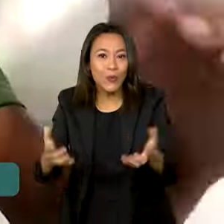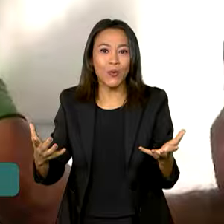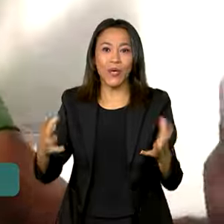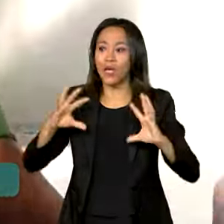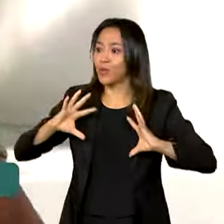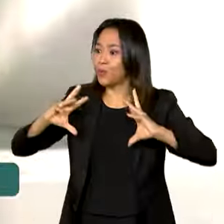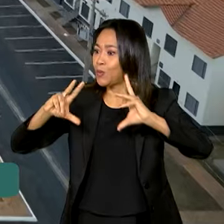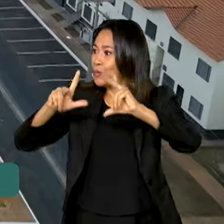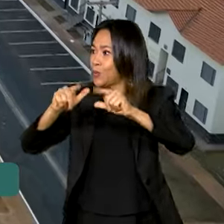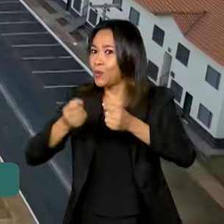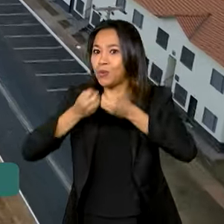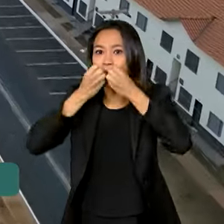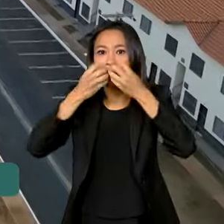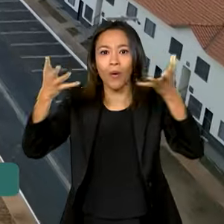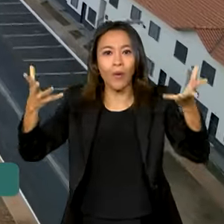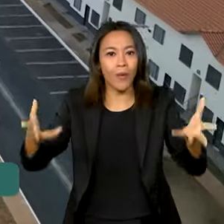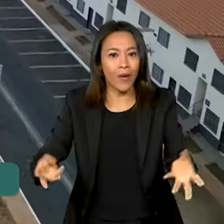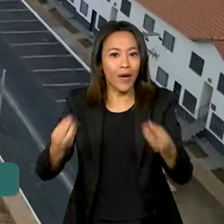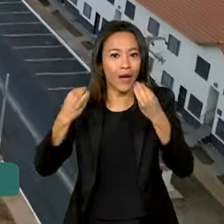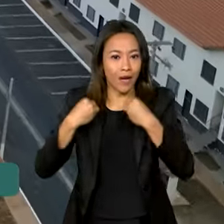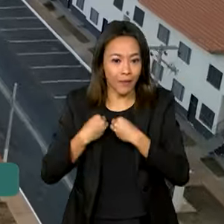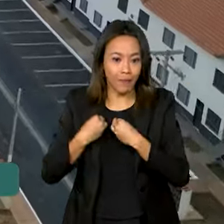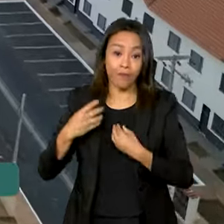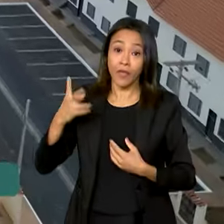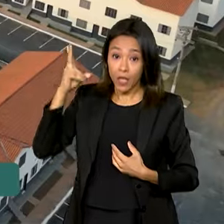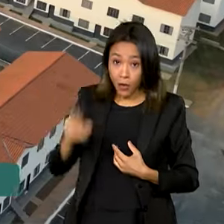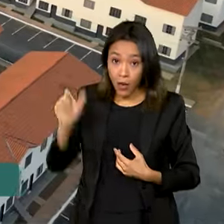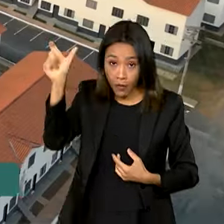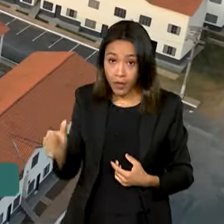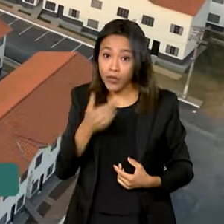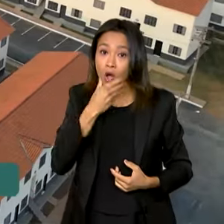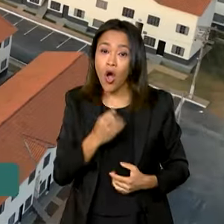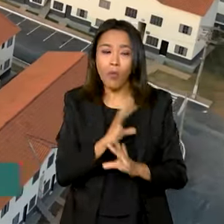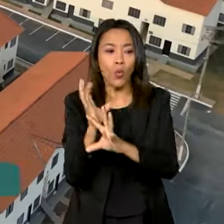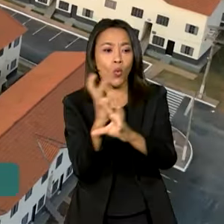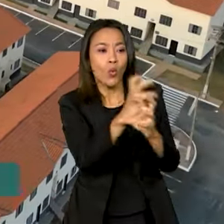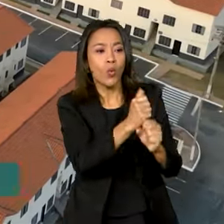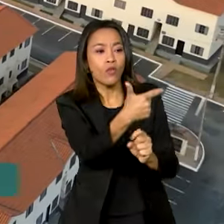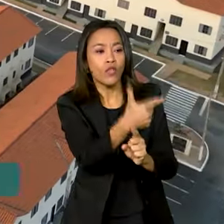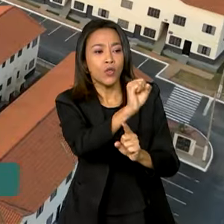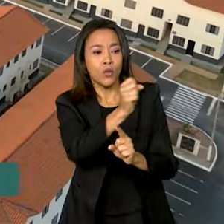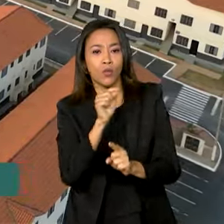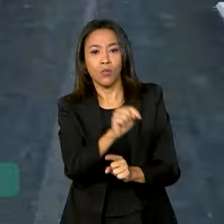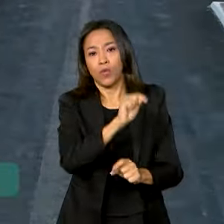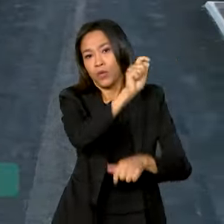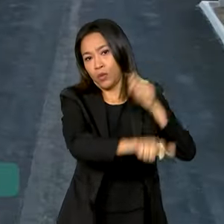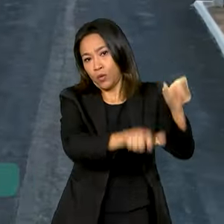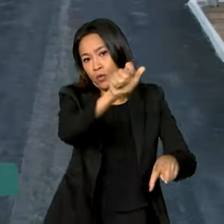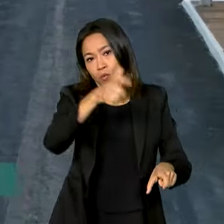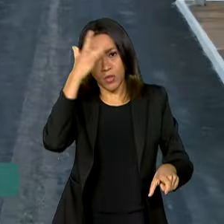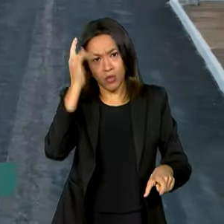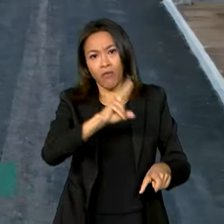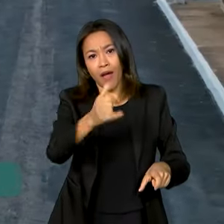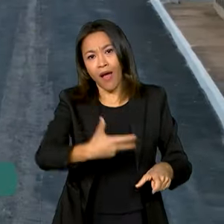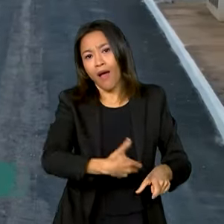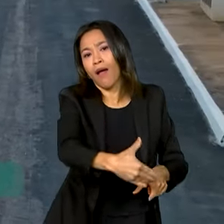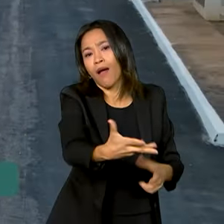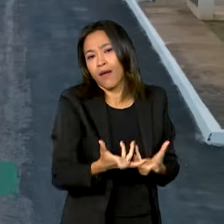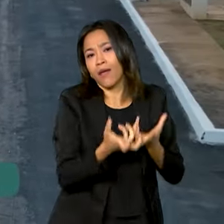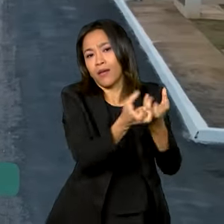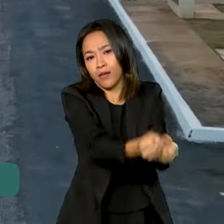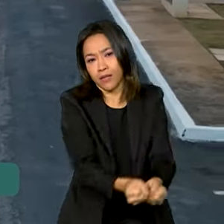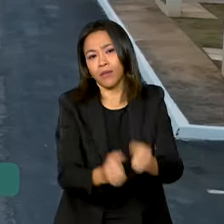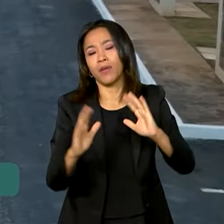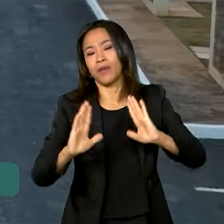tudo de bom. Assim como a de Milson, cerca de 28 mil brasileiros serão beneficiados com um novo imóvel